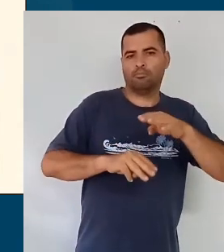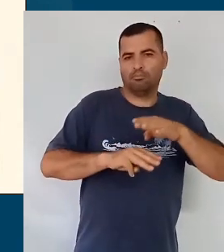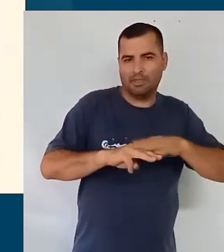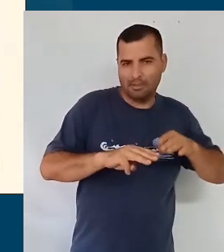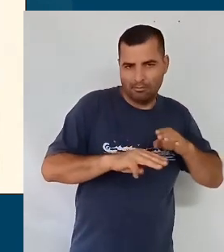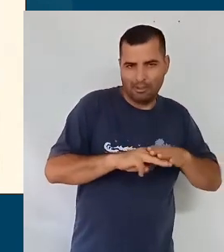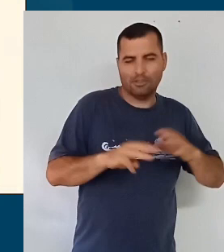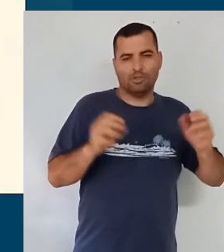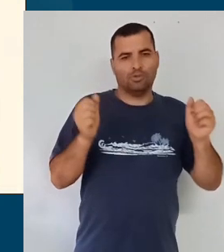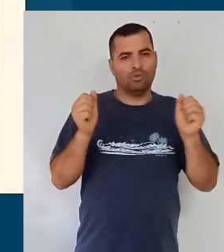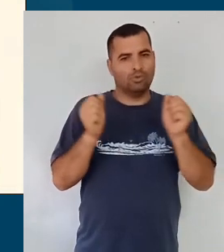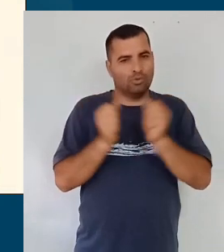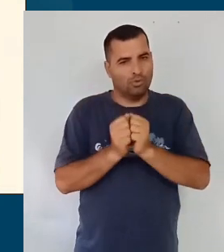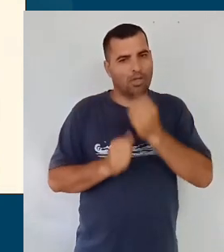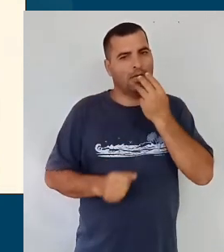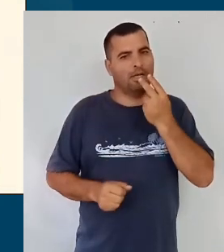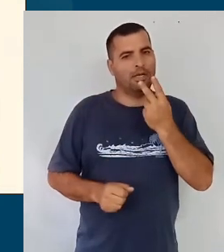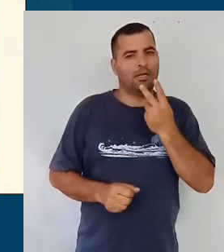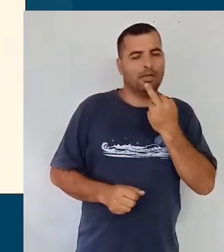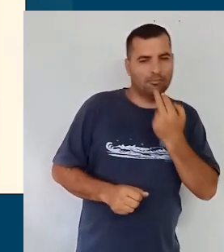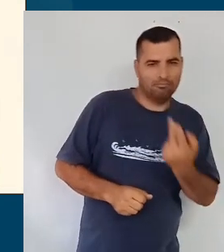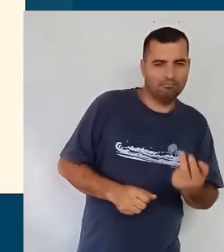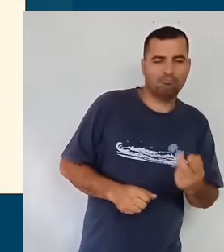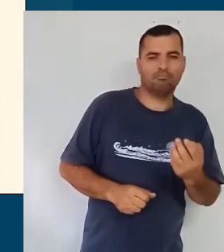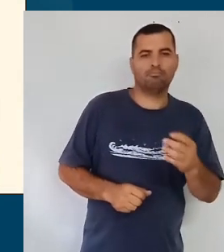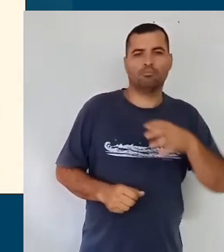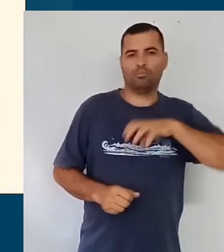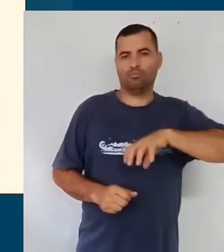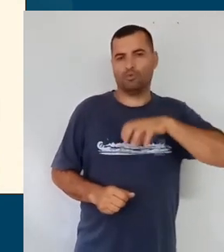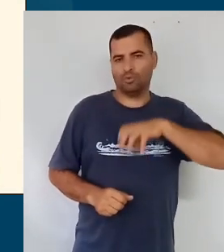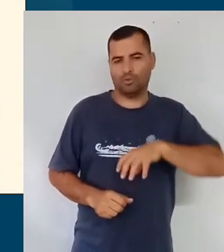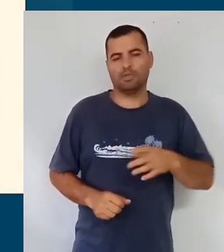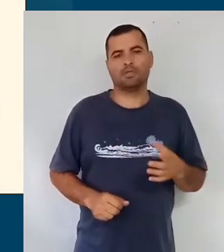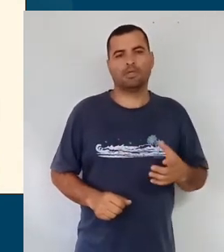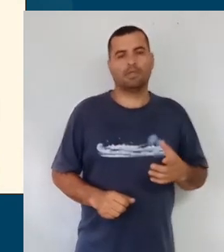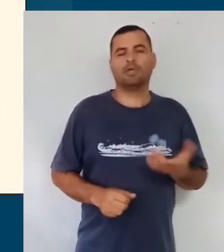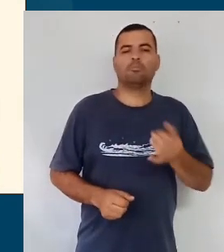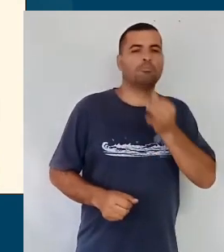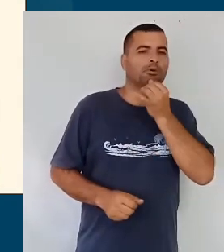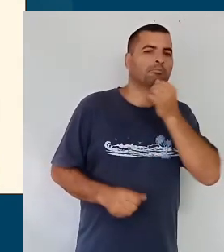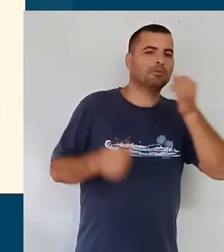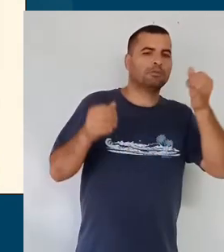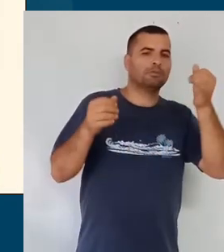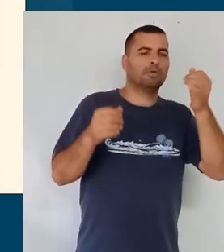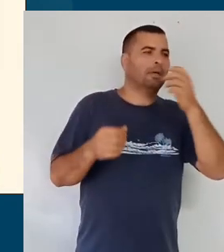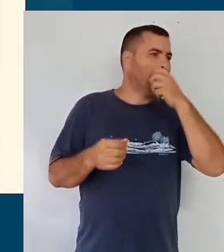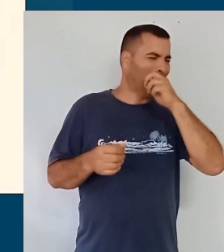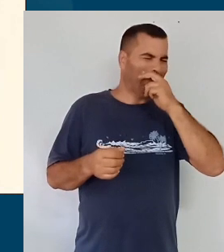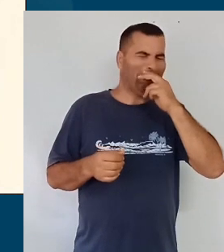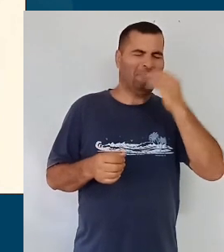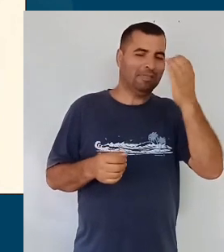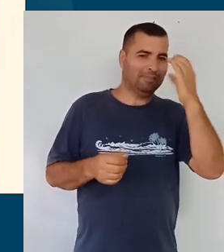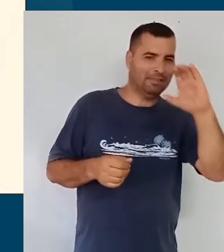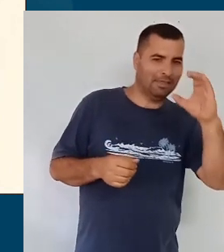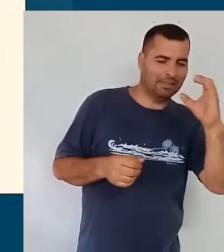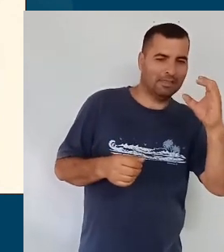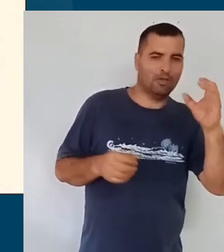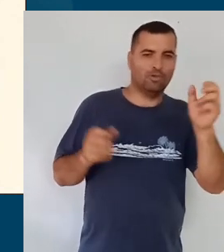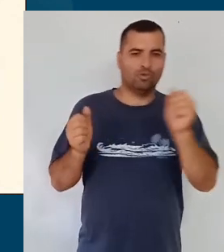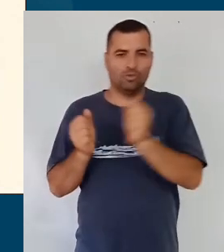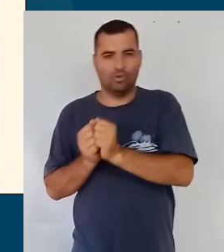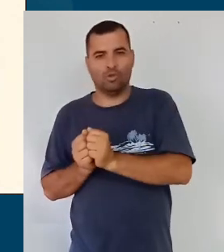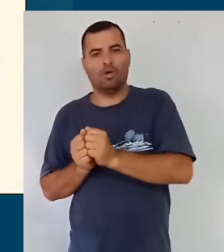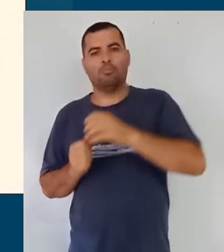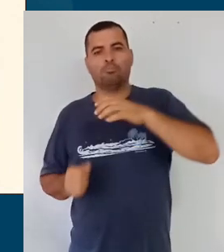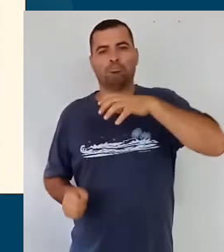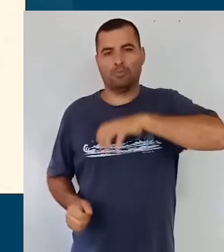com a língua portuguesa, então, às vezes, um assunto que está lá em ciências que complementa um assunto que está em